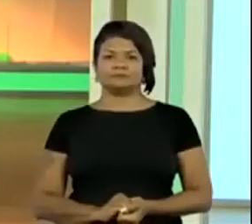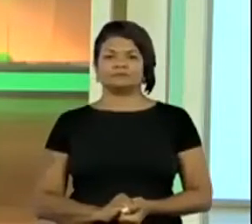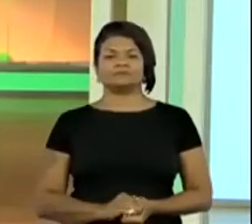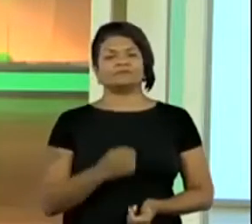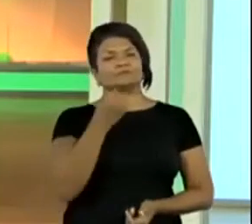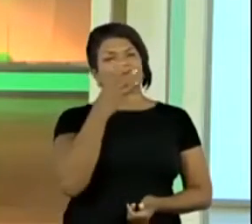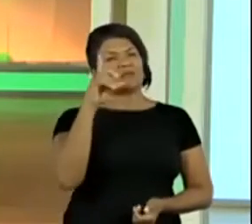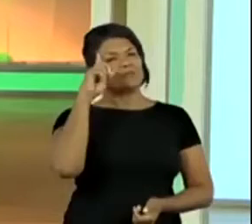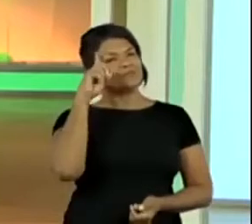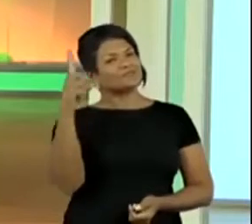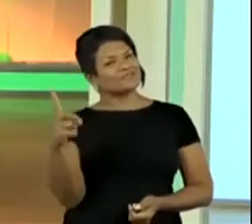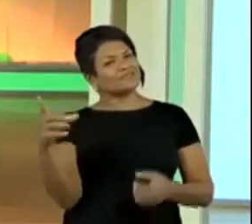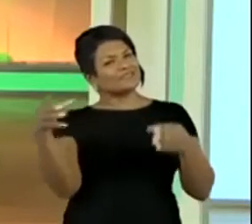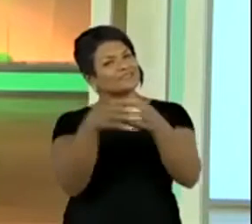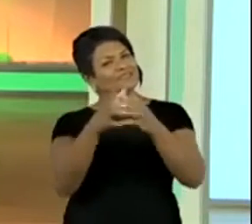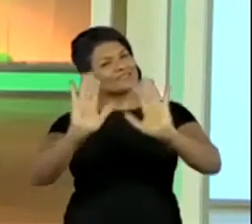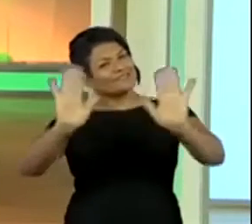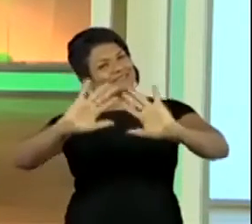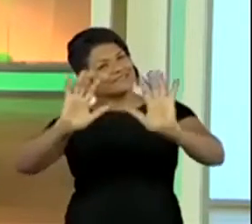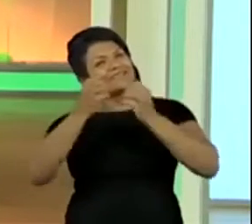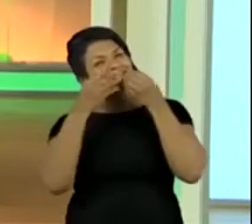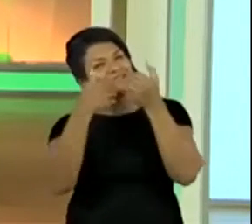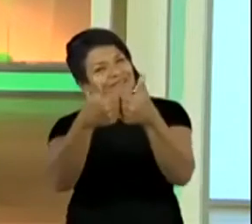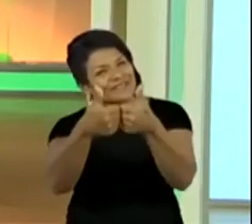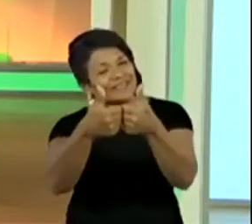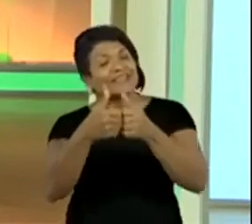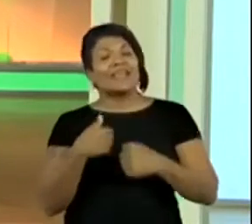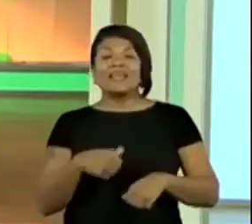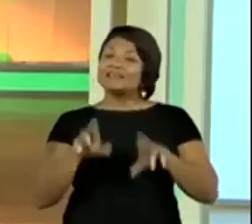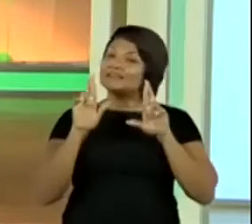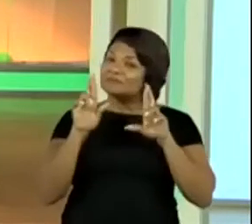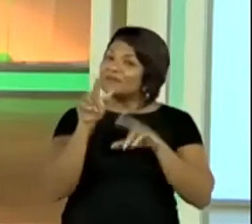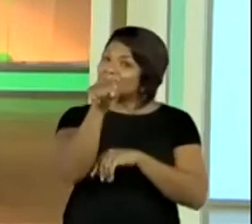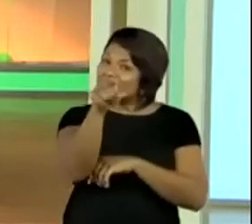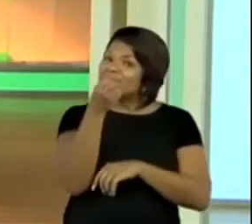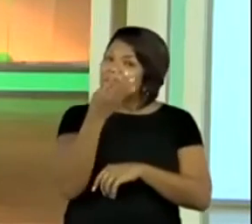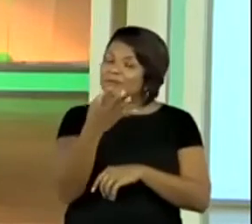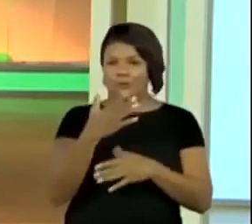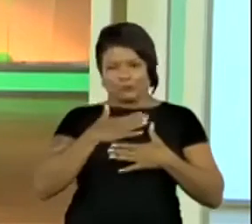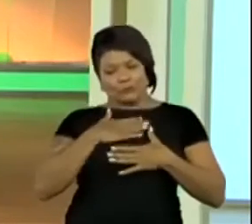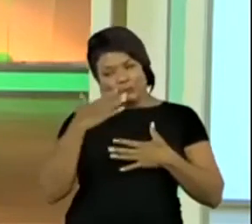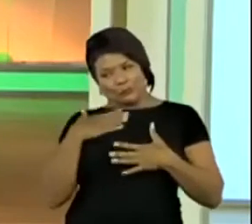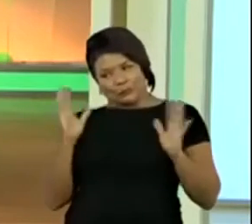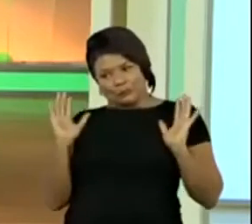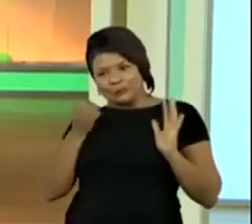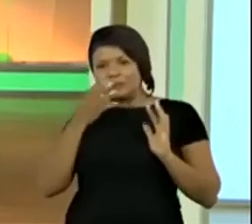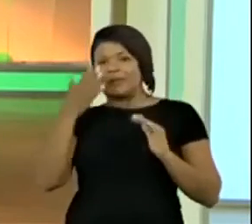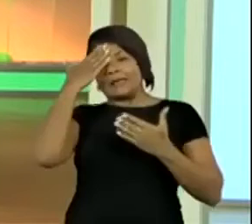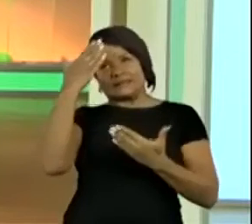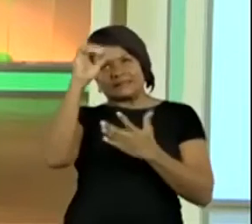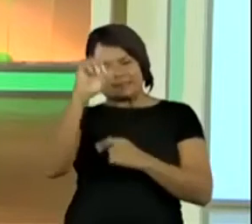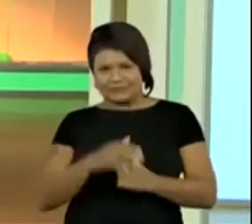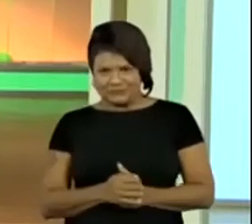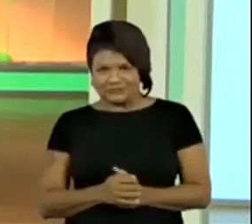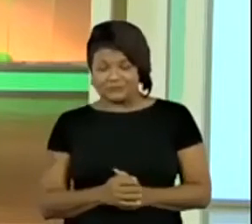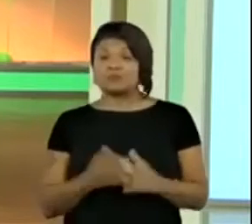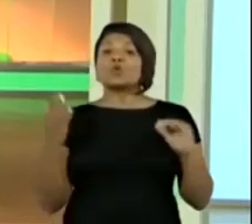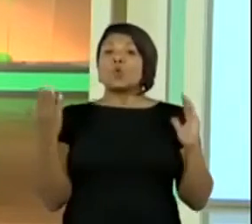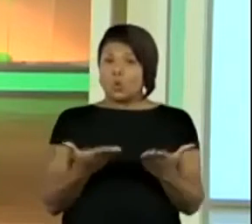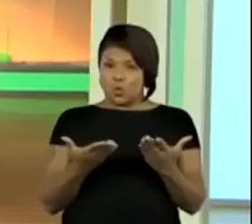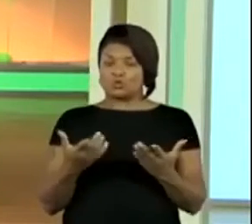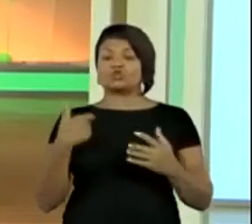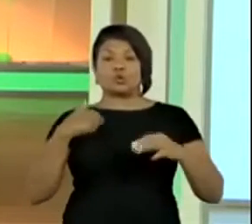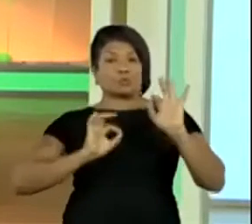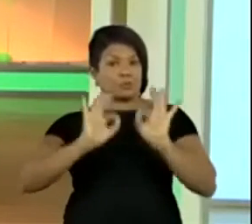Bom dia, turminha! Tudo bom? Espero que vocês estejam bem. Eu estou bem, graças a Deus. Hoje eu